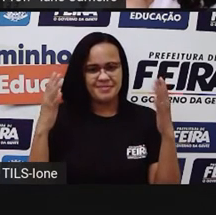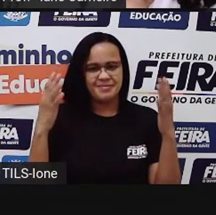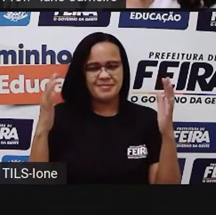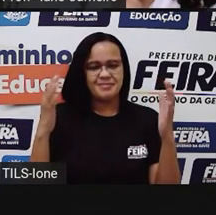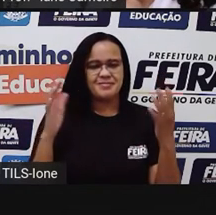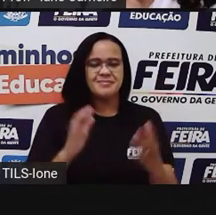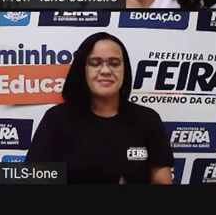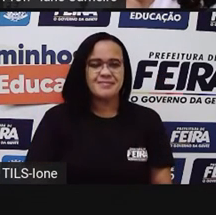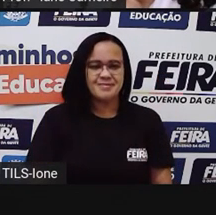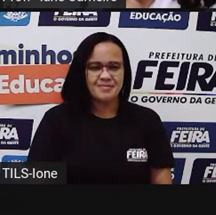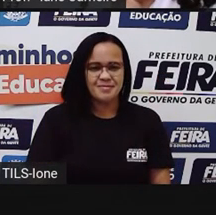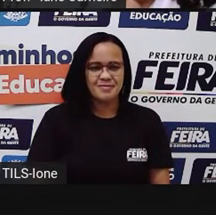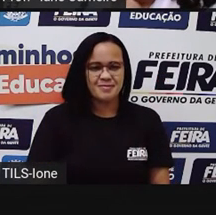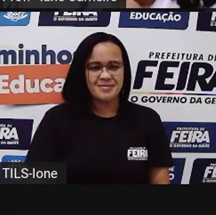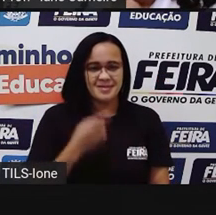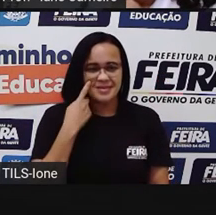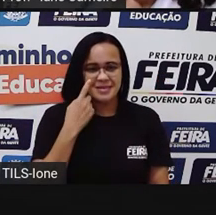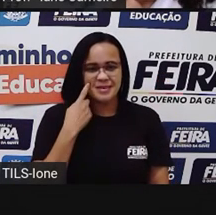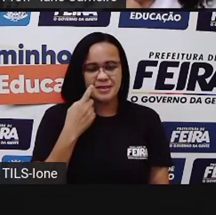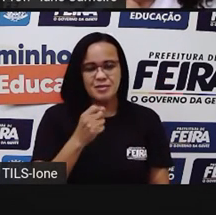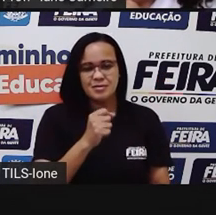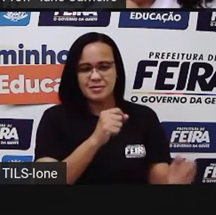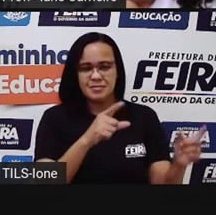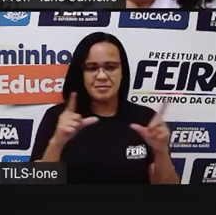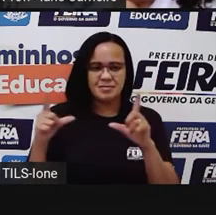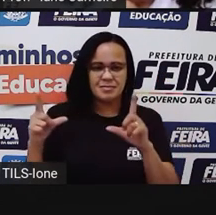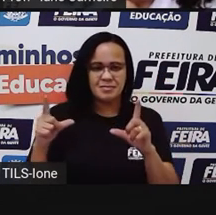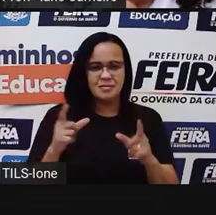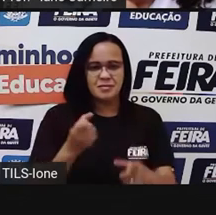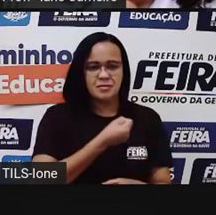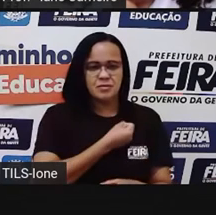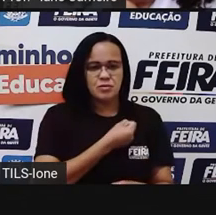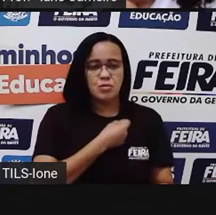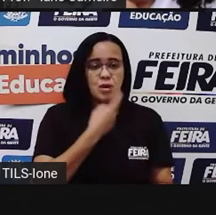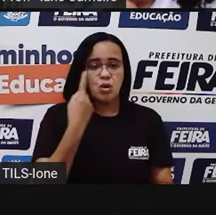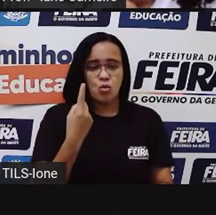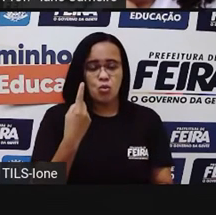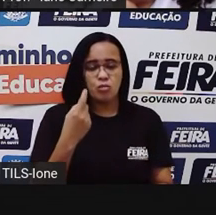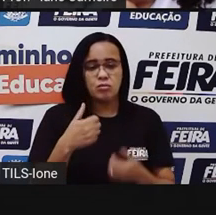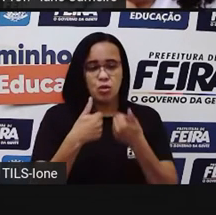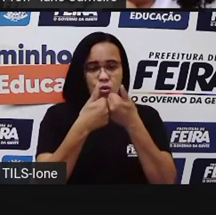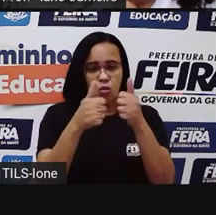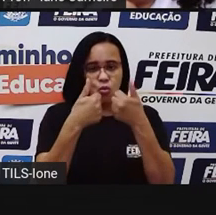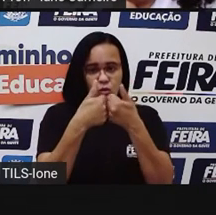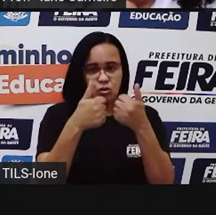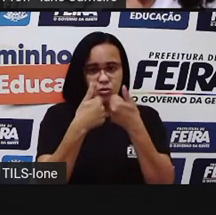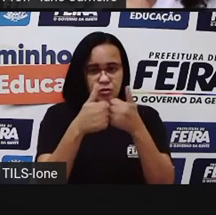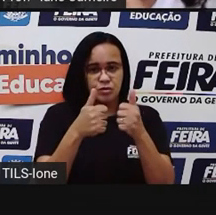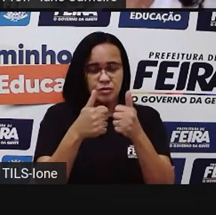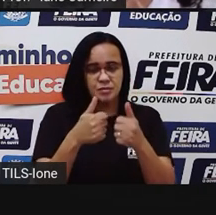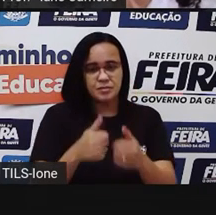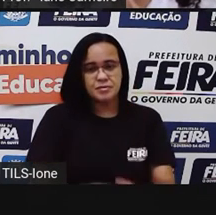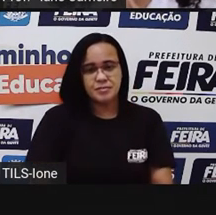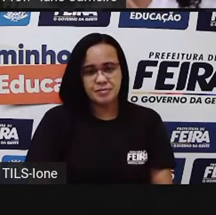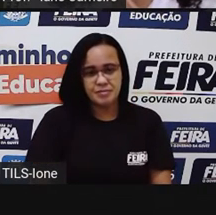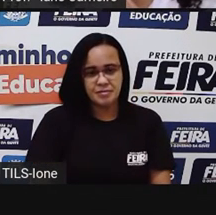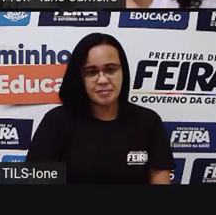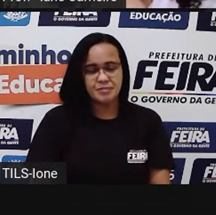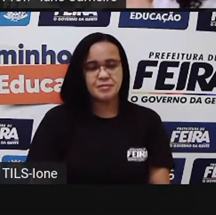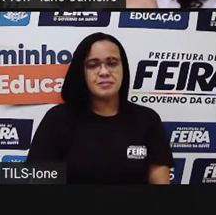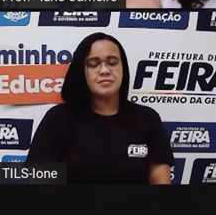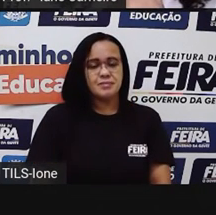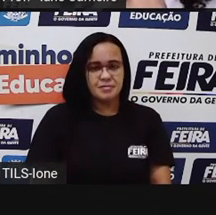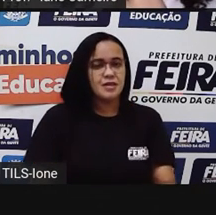Vamos ver o próximo. Deixa eu abrir aqui. Número 1, ônibus. Número 5. Um outro tipo de